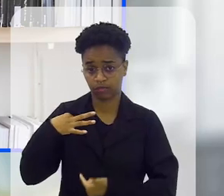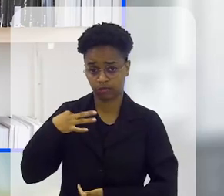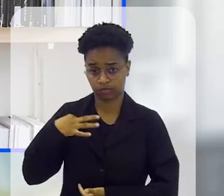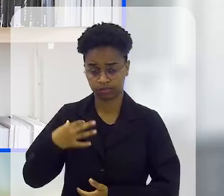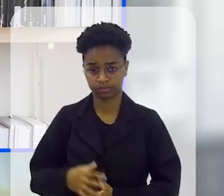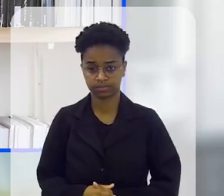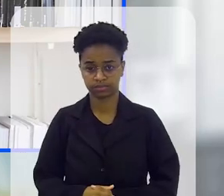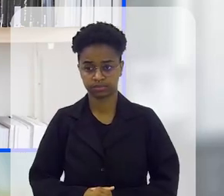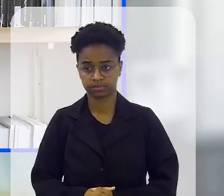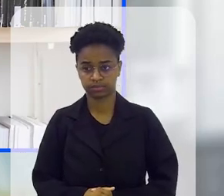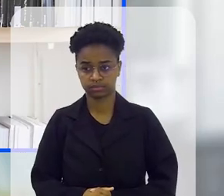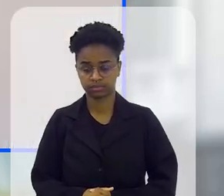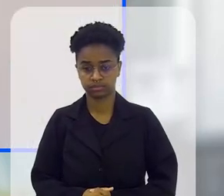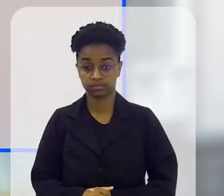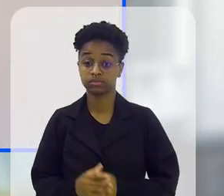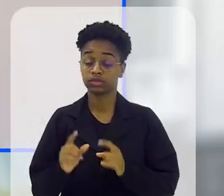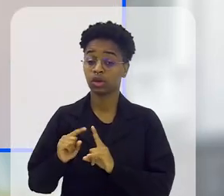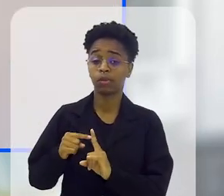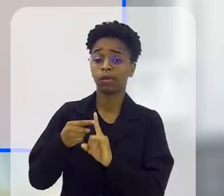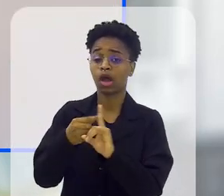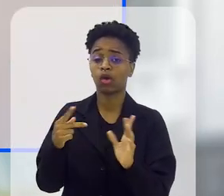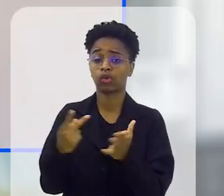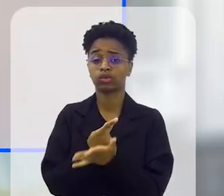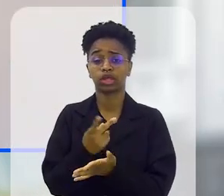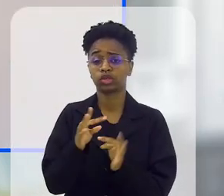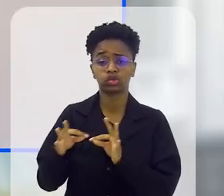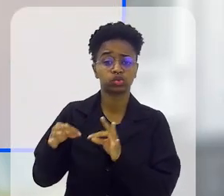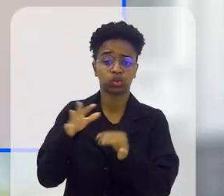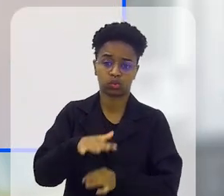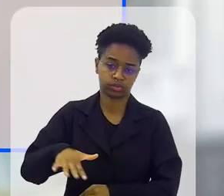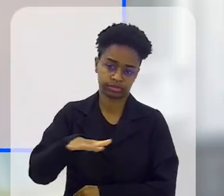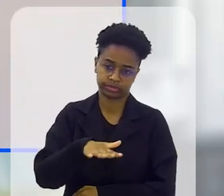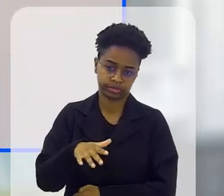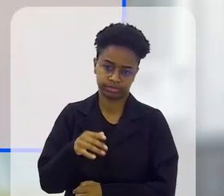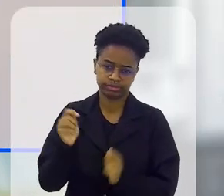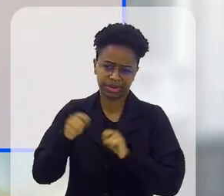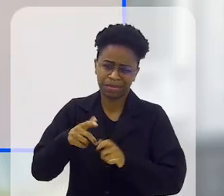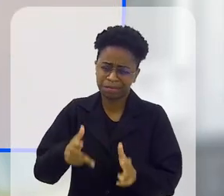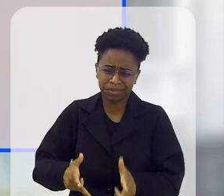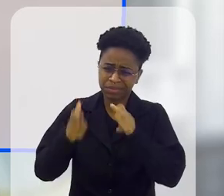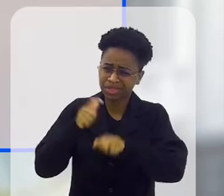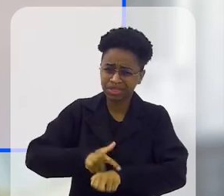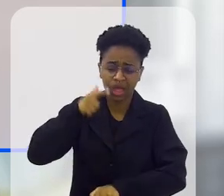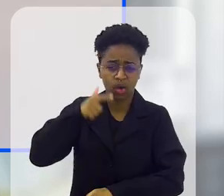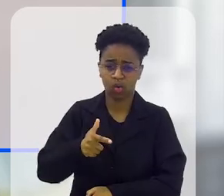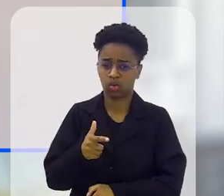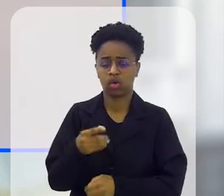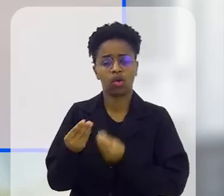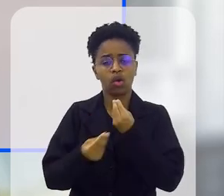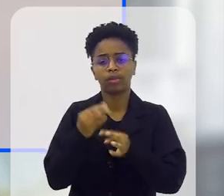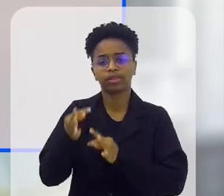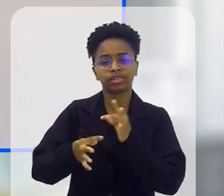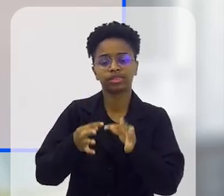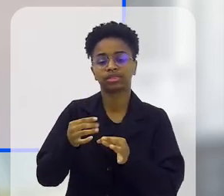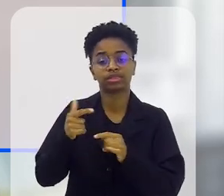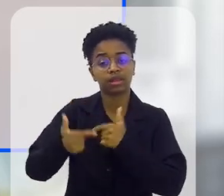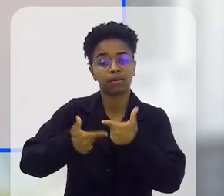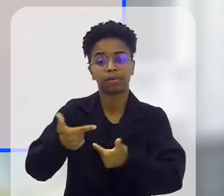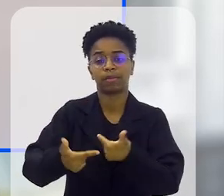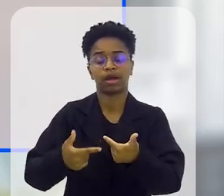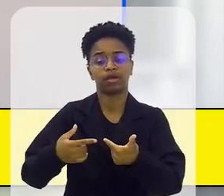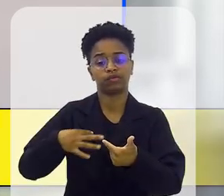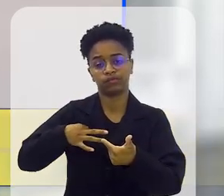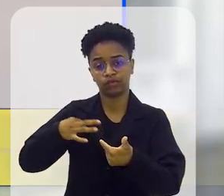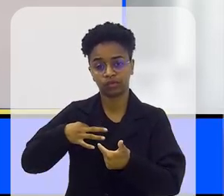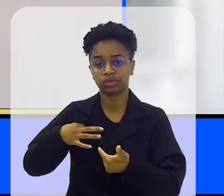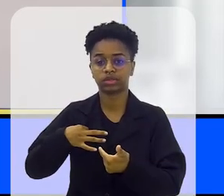trabalho voluntário em tratamento do câncer? Os benefícios vêm de todos os lados, é nítido, a resposta do trabalho voluntário na criança em tratamento